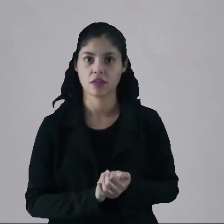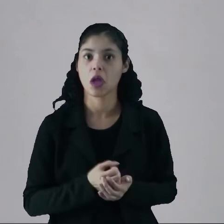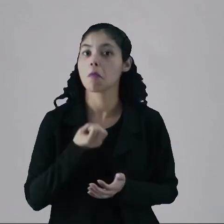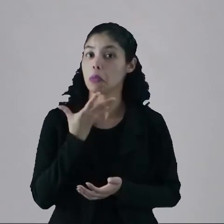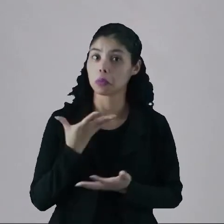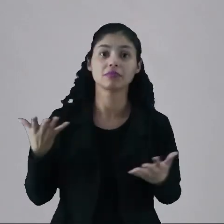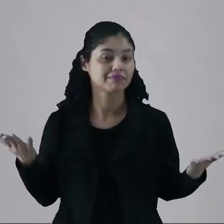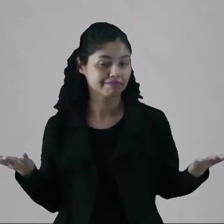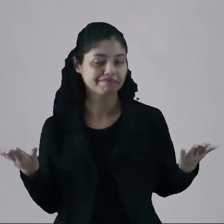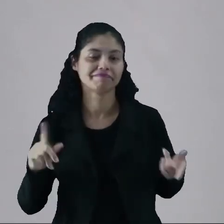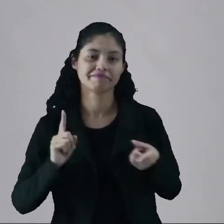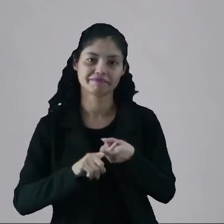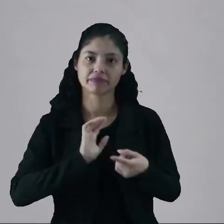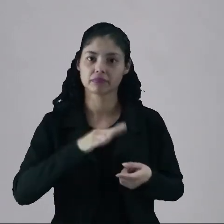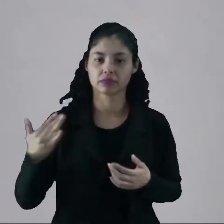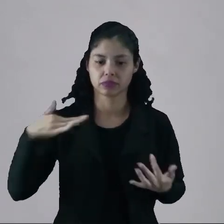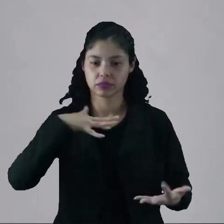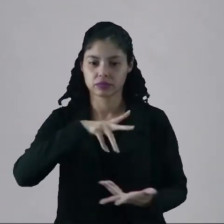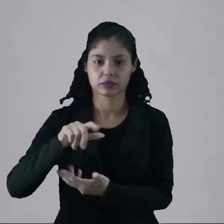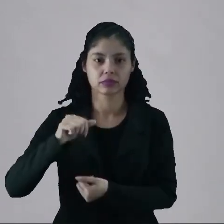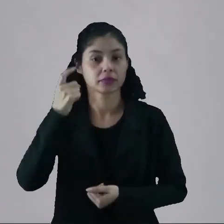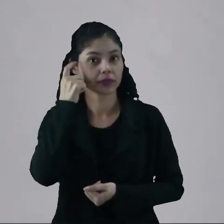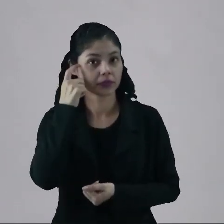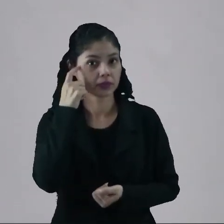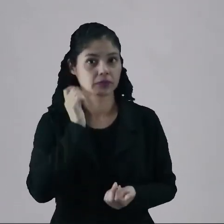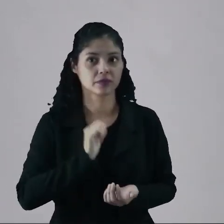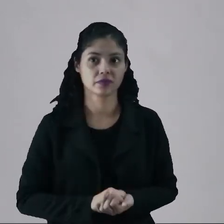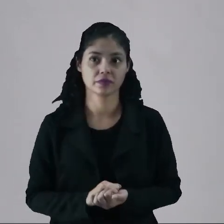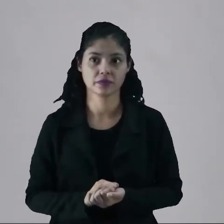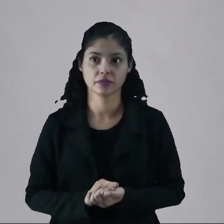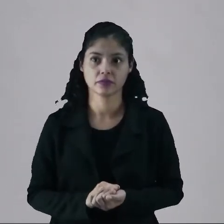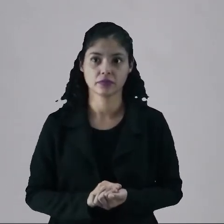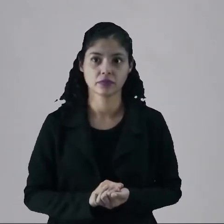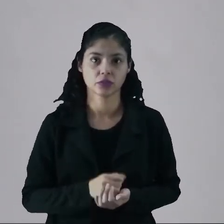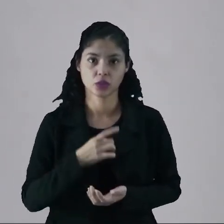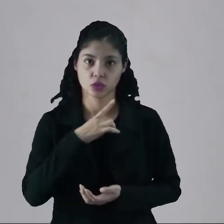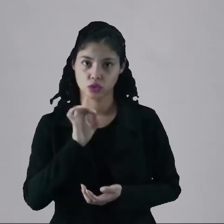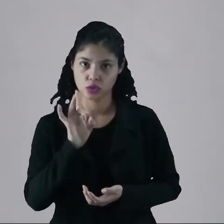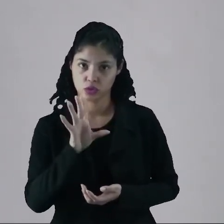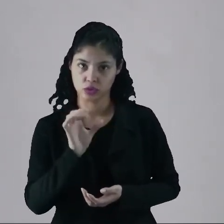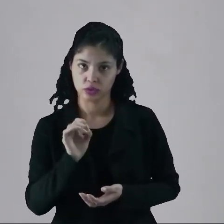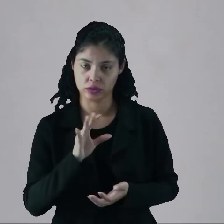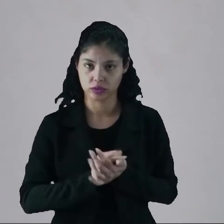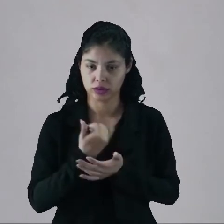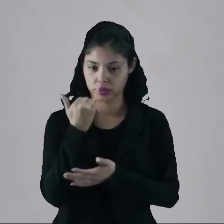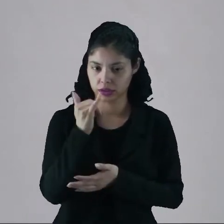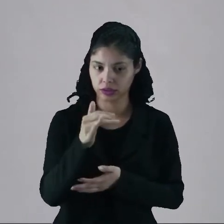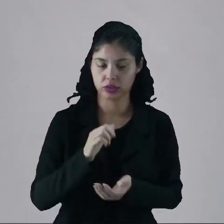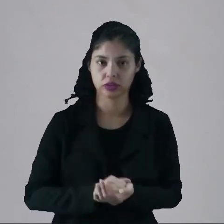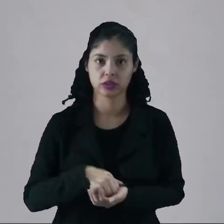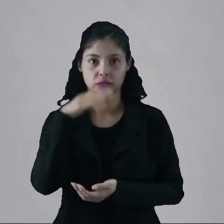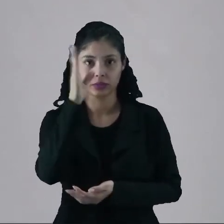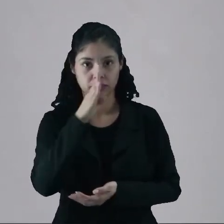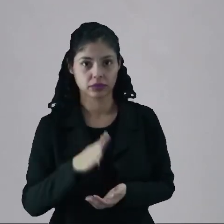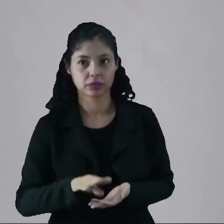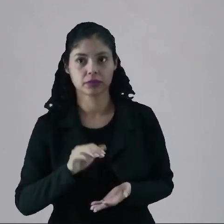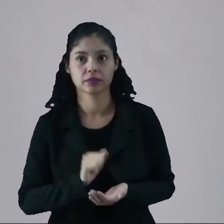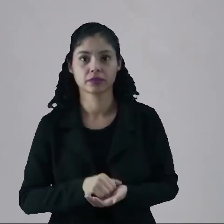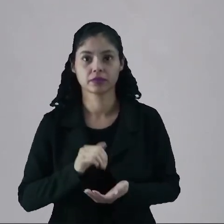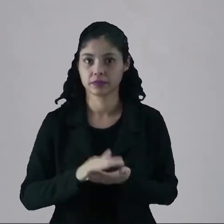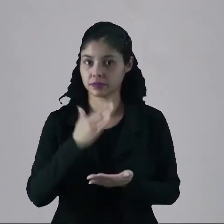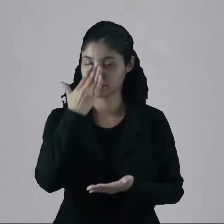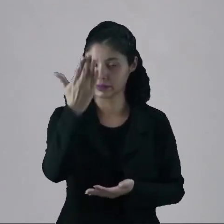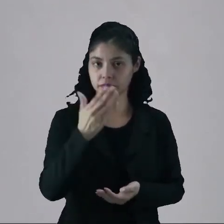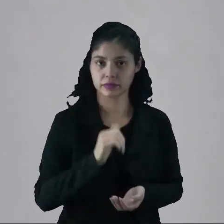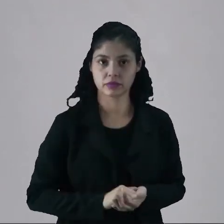Isso é muito bom, porque enquanto o mundo está pensando em modificar a sua matriz energética, o Brasil já está bastante